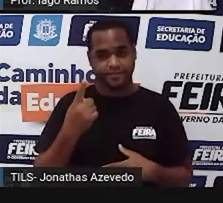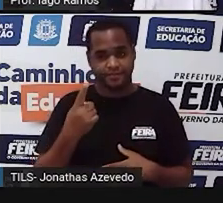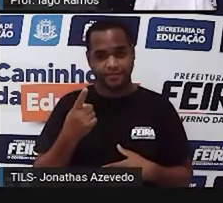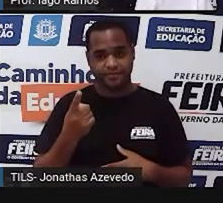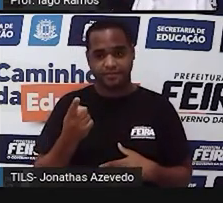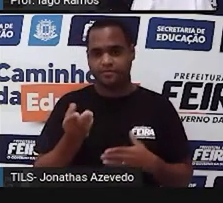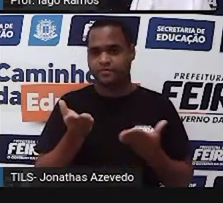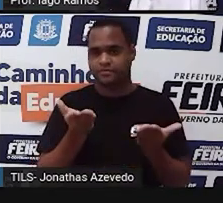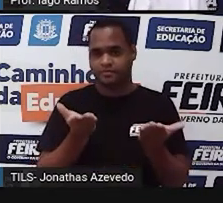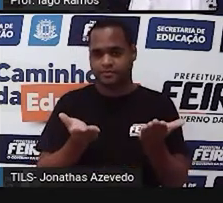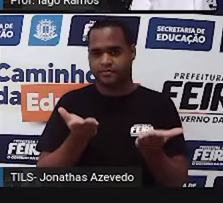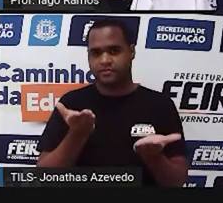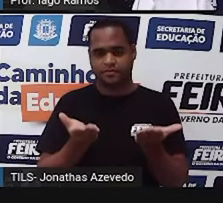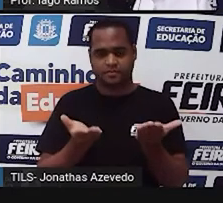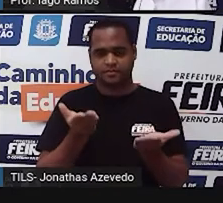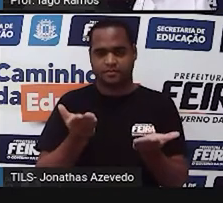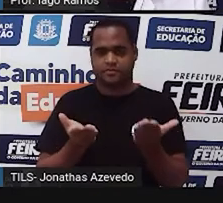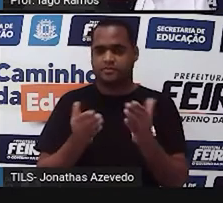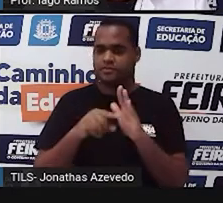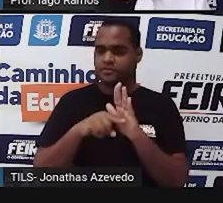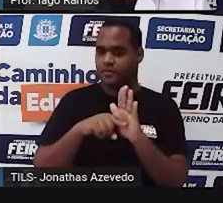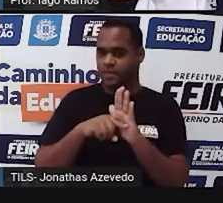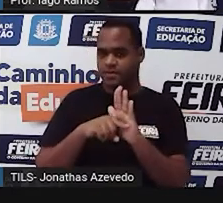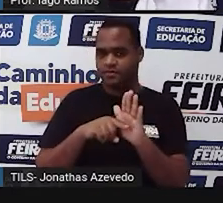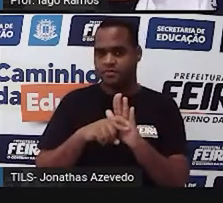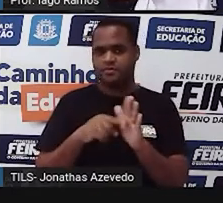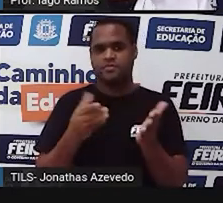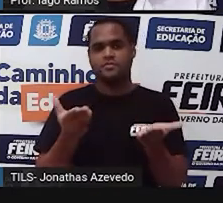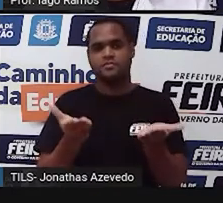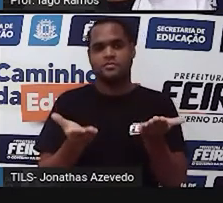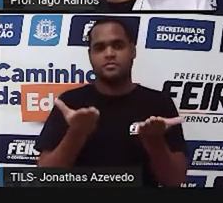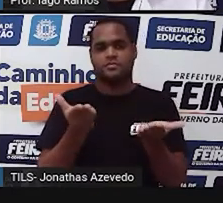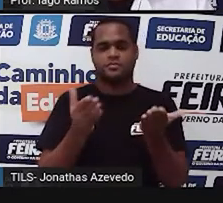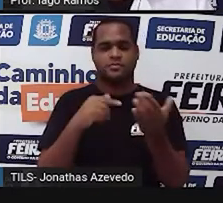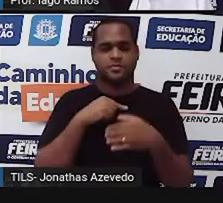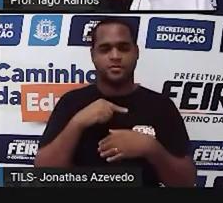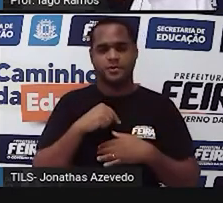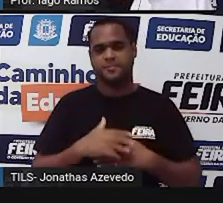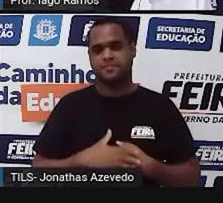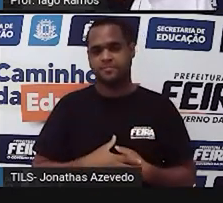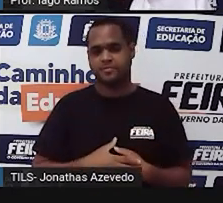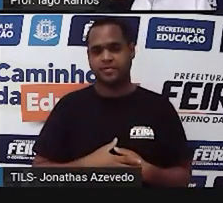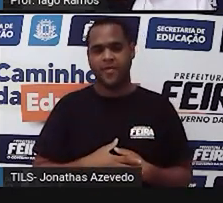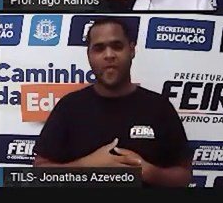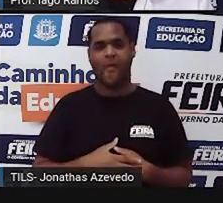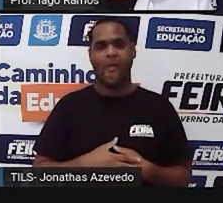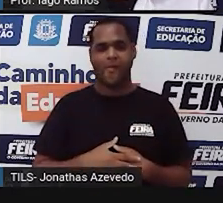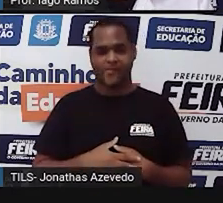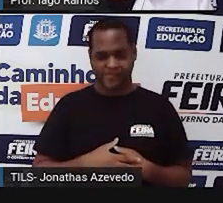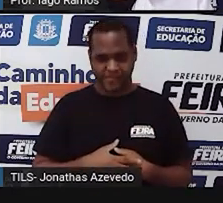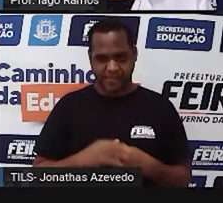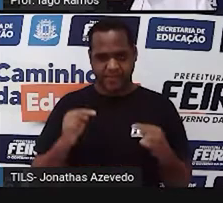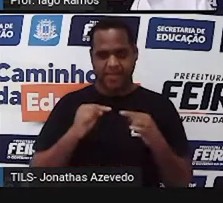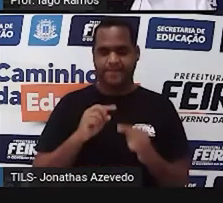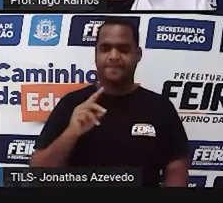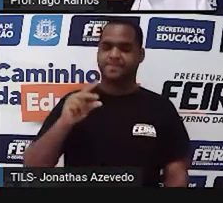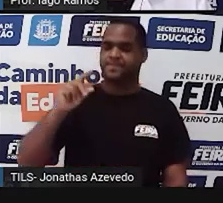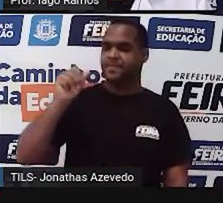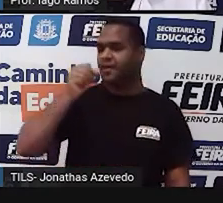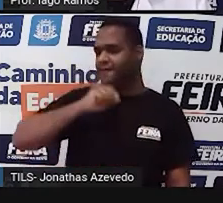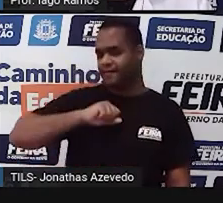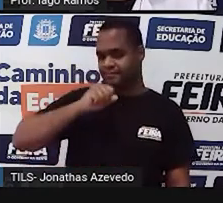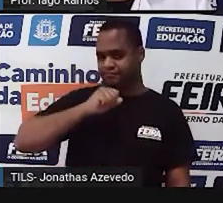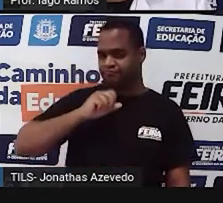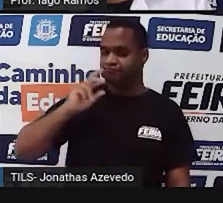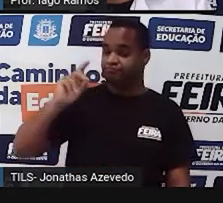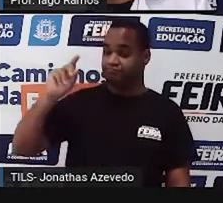essa é a balança de dois pratos, tá bom? É uma balança muito antiga. Então, por